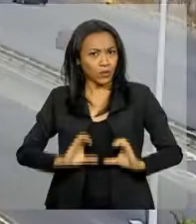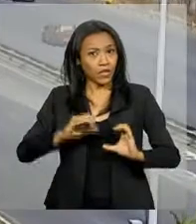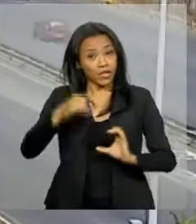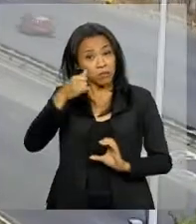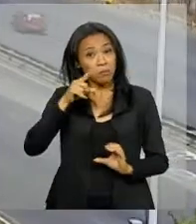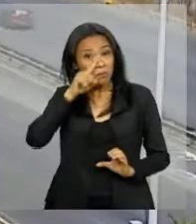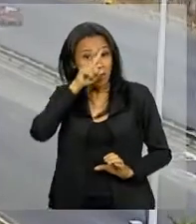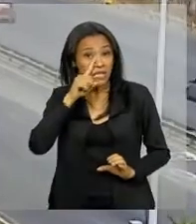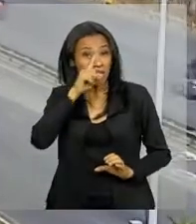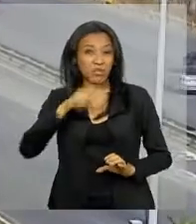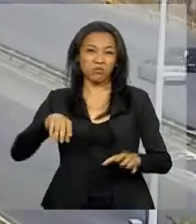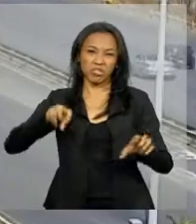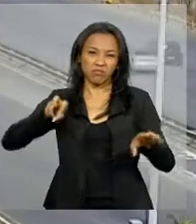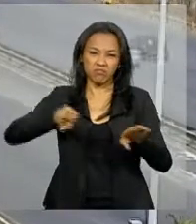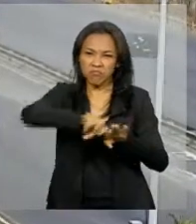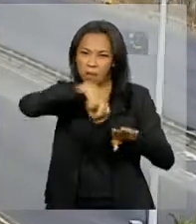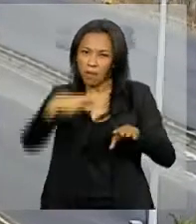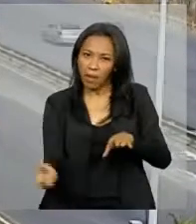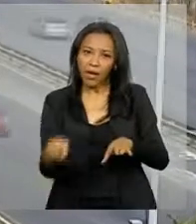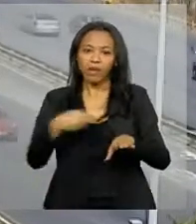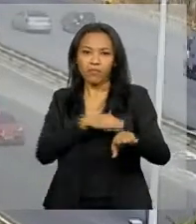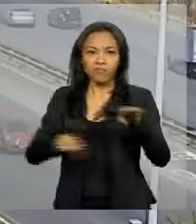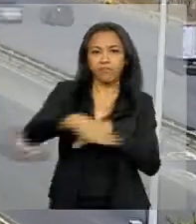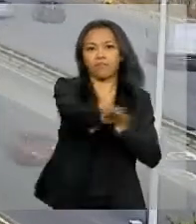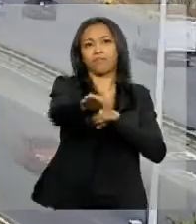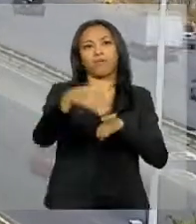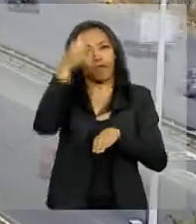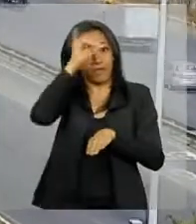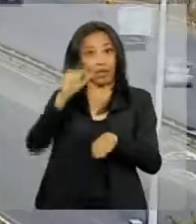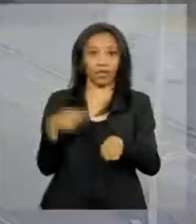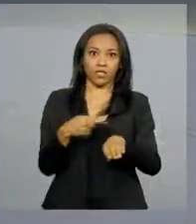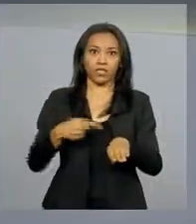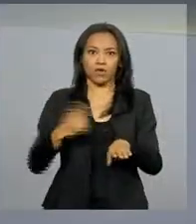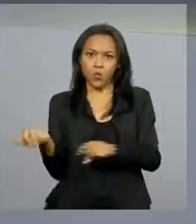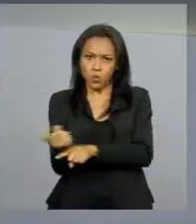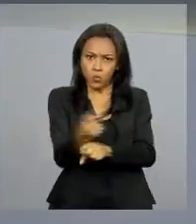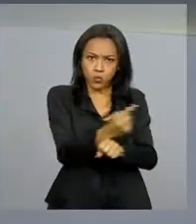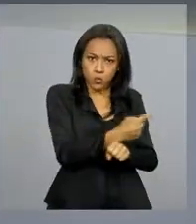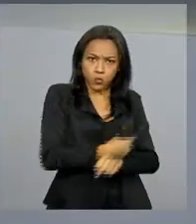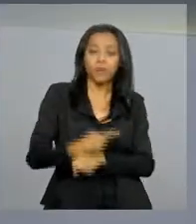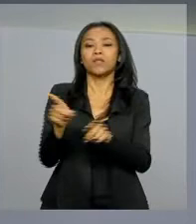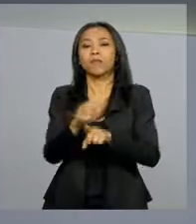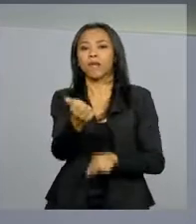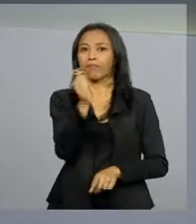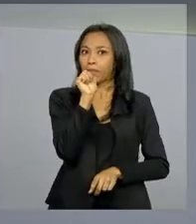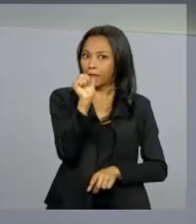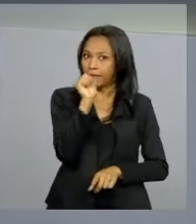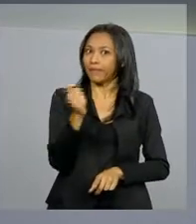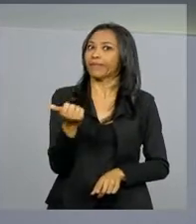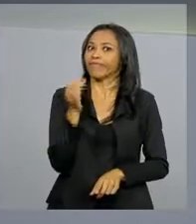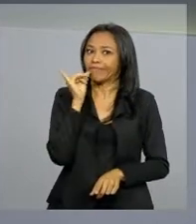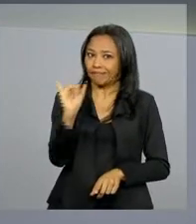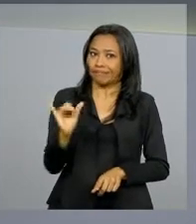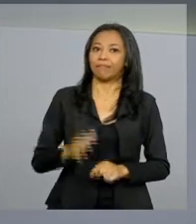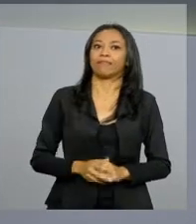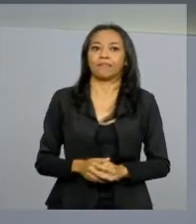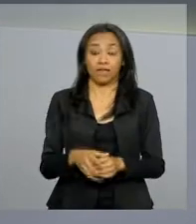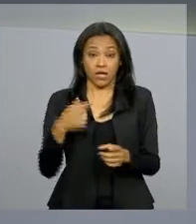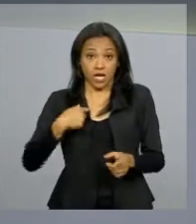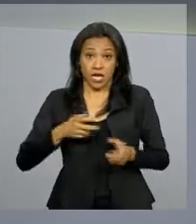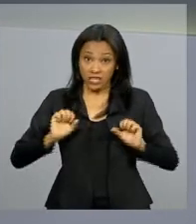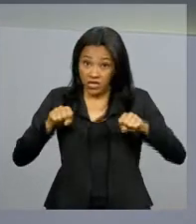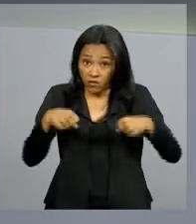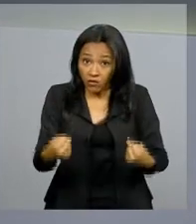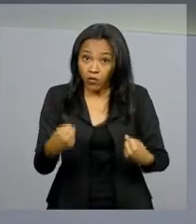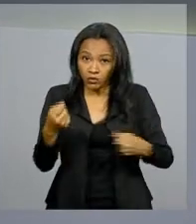acidentes, como ultrapassagens indevidas, excesso de velocidade e o consumo de álcool. O reforço na fiscalização